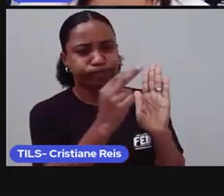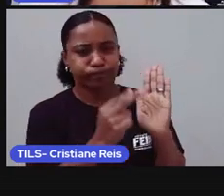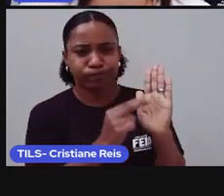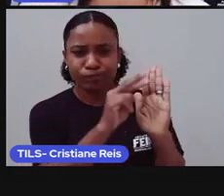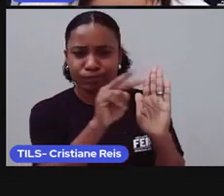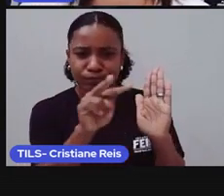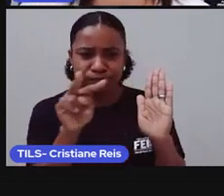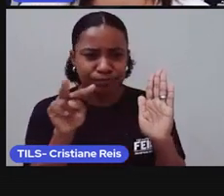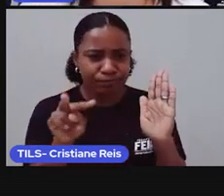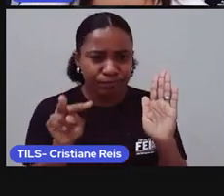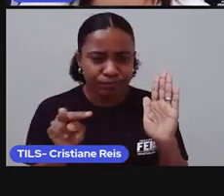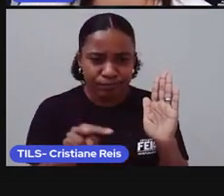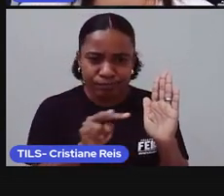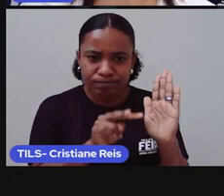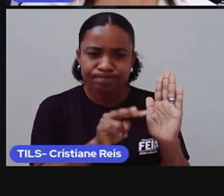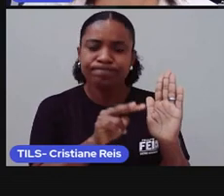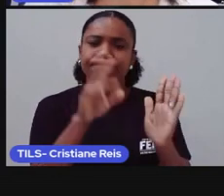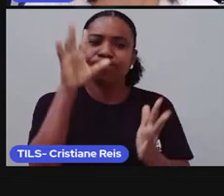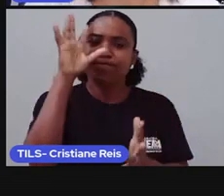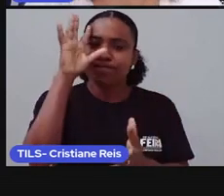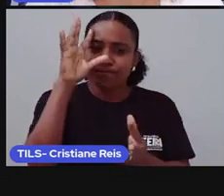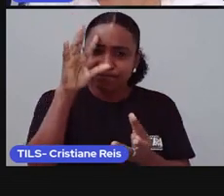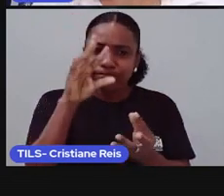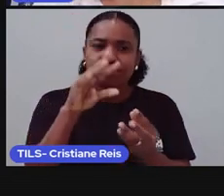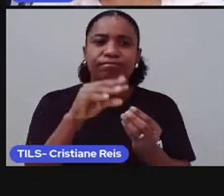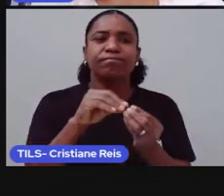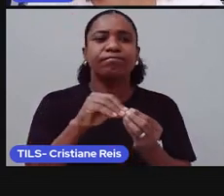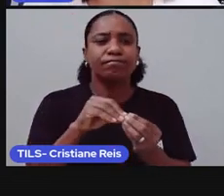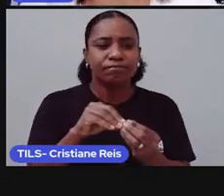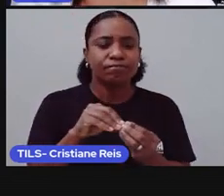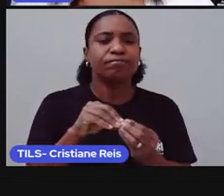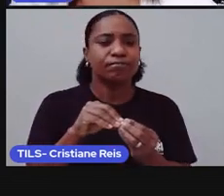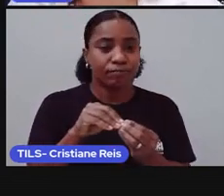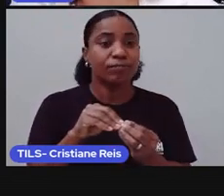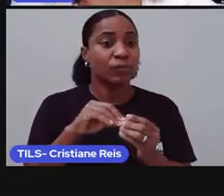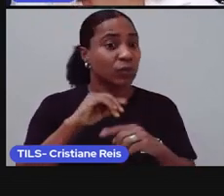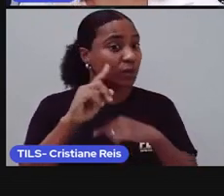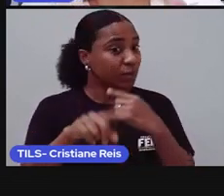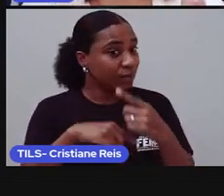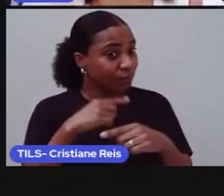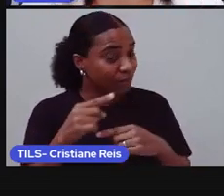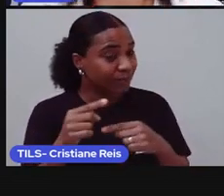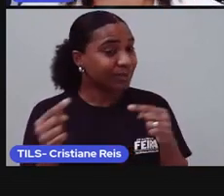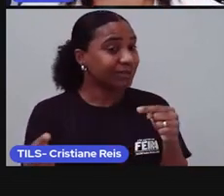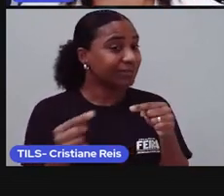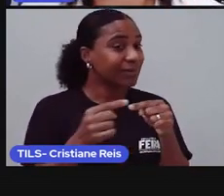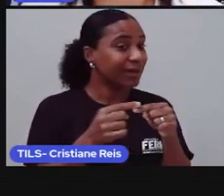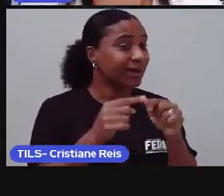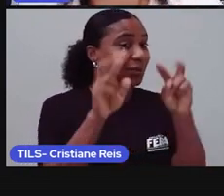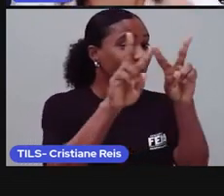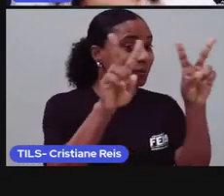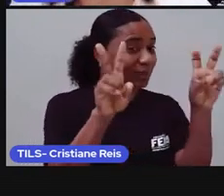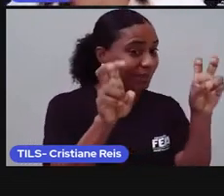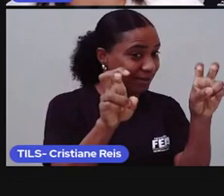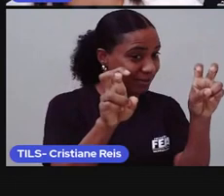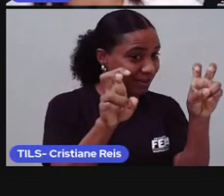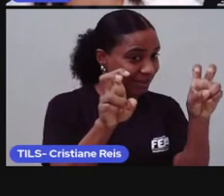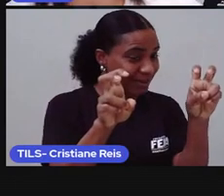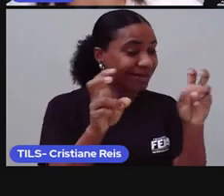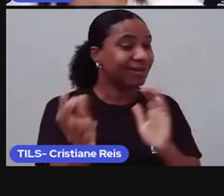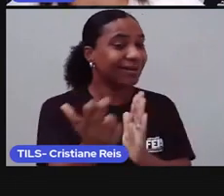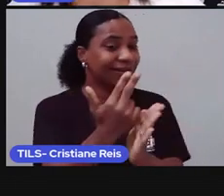dessas imagens. Lembrando que você, depois dessa leitura, terá que associar a